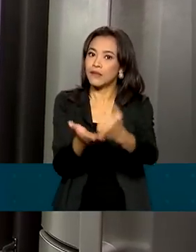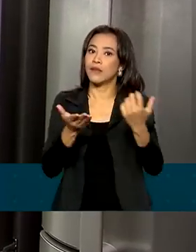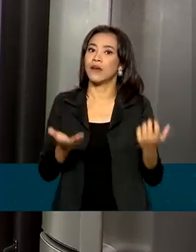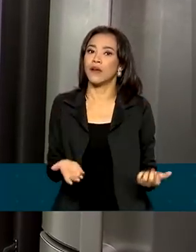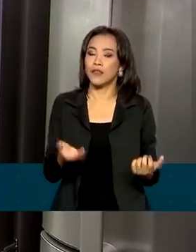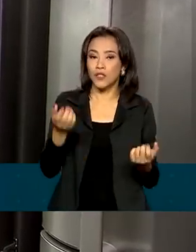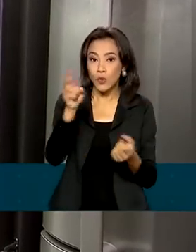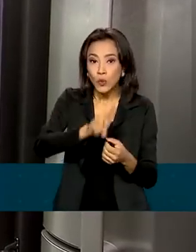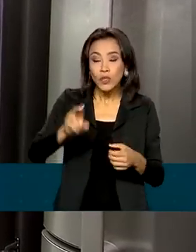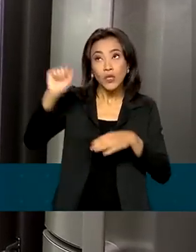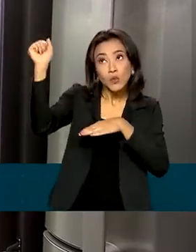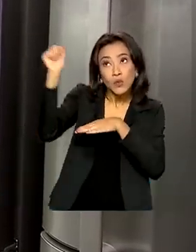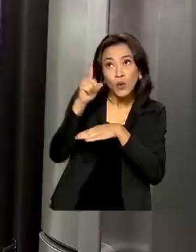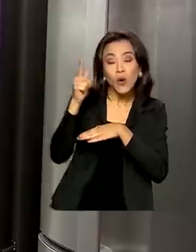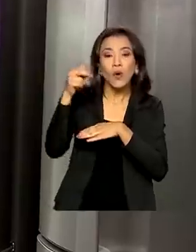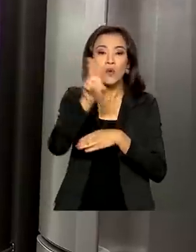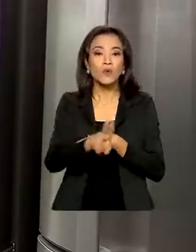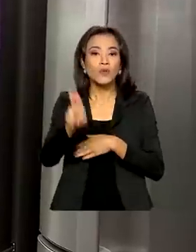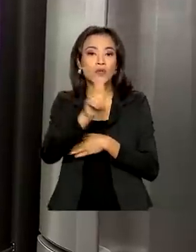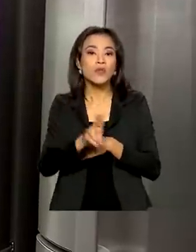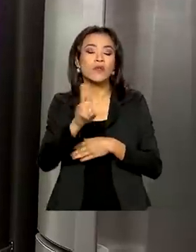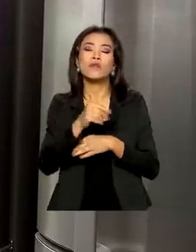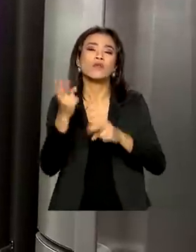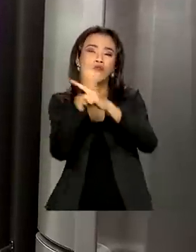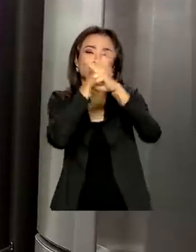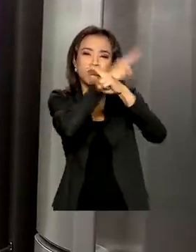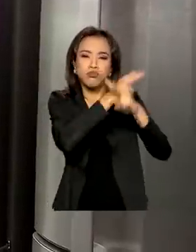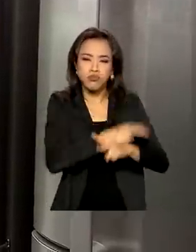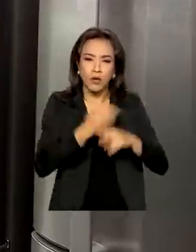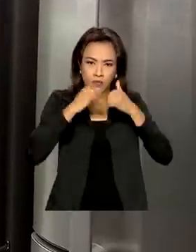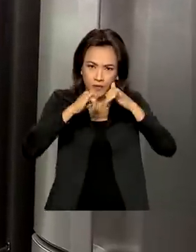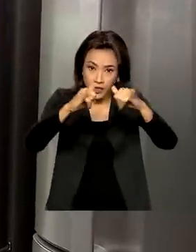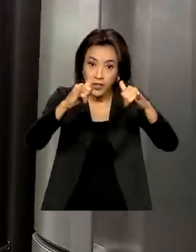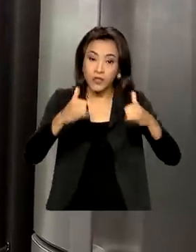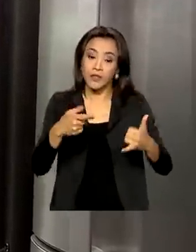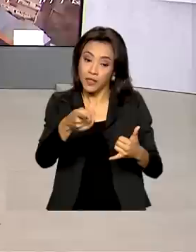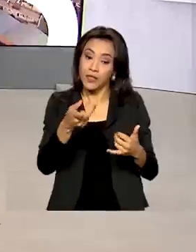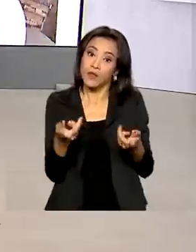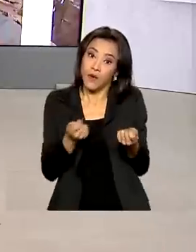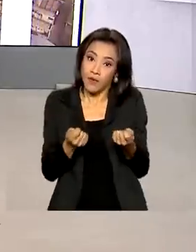energia solar, energia eólica. E aí é importante diminuir o consumo.